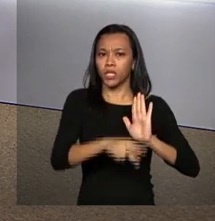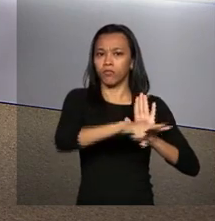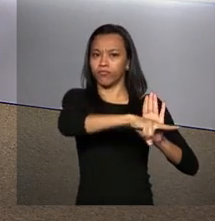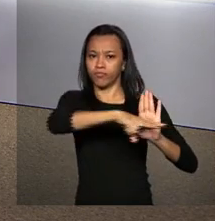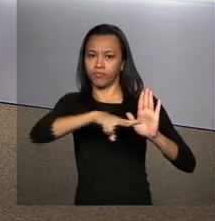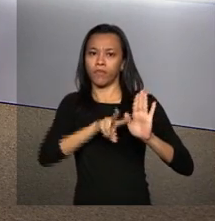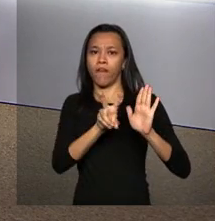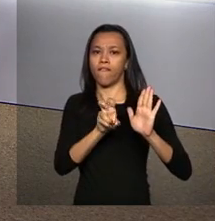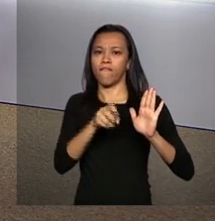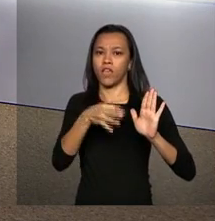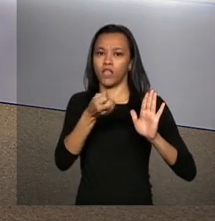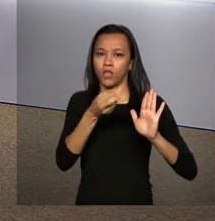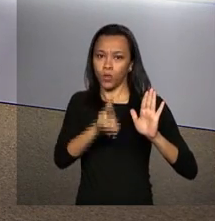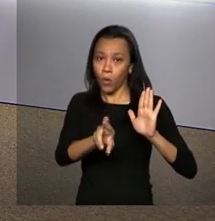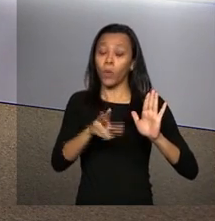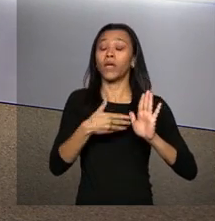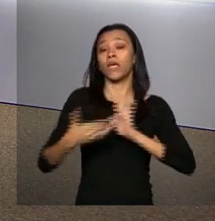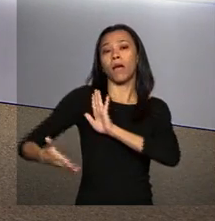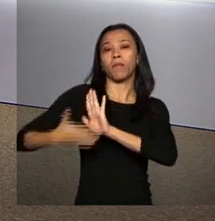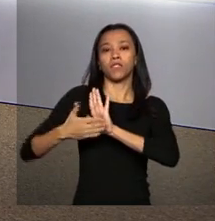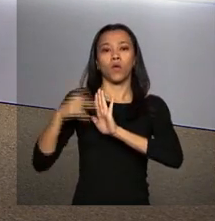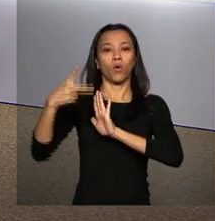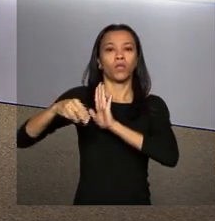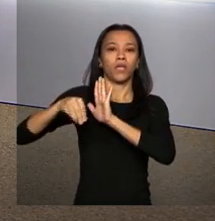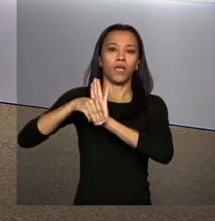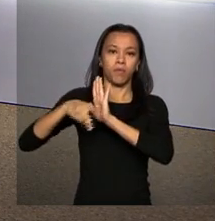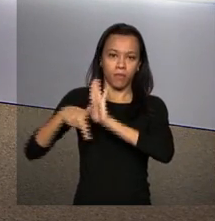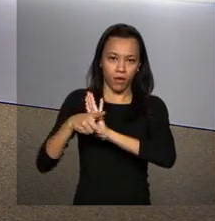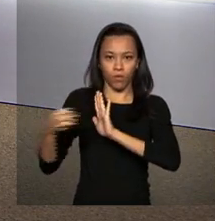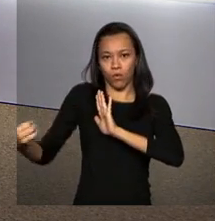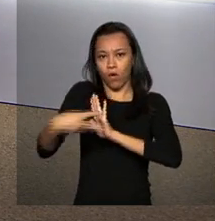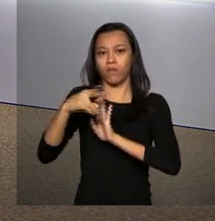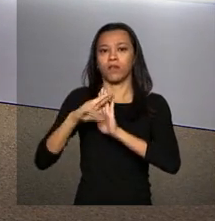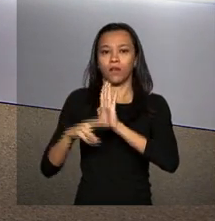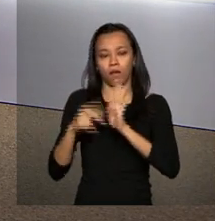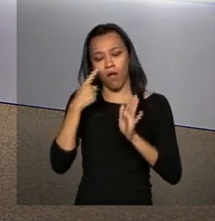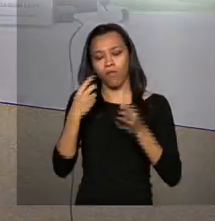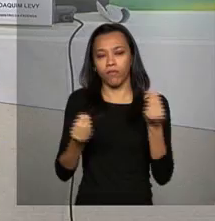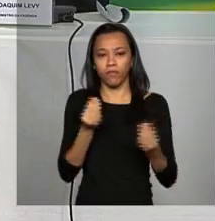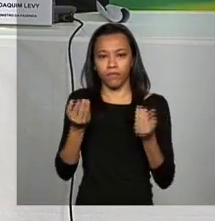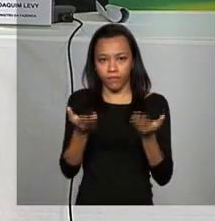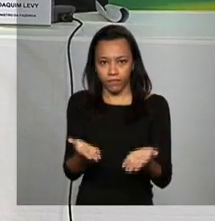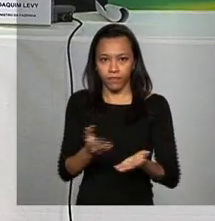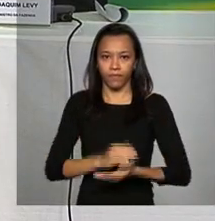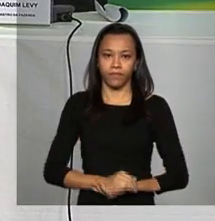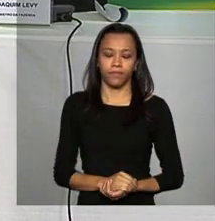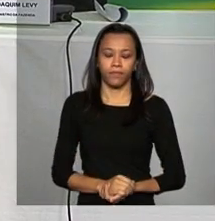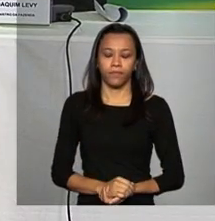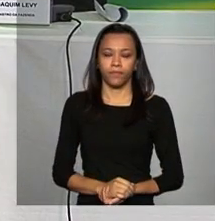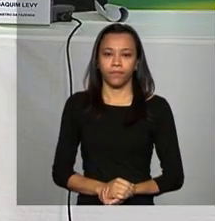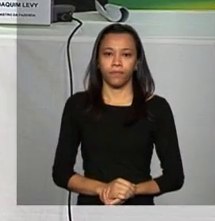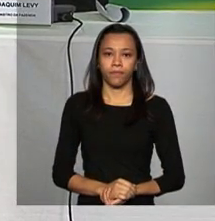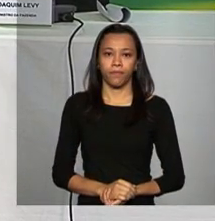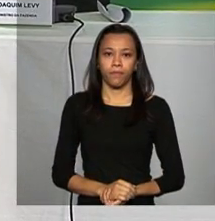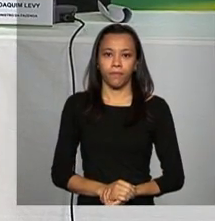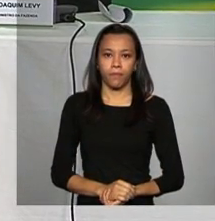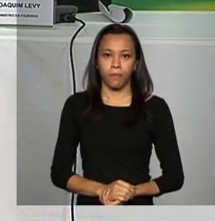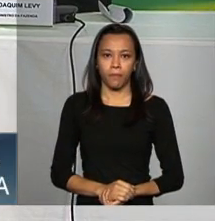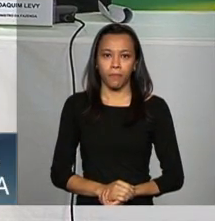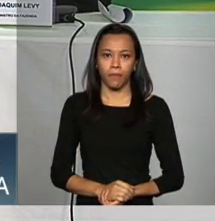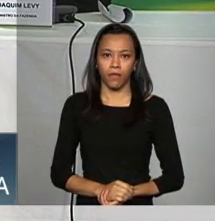Congresso Nacional e apresentou medida provisória com as novas regras. Vamos acompanhar. A falha técnica que agora está resolvida,